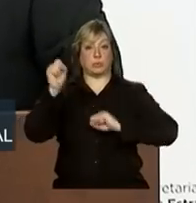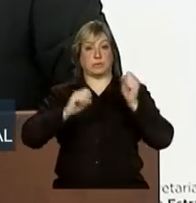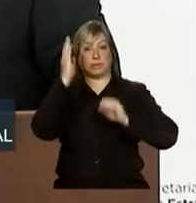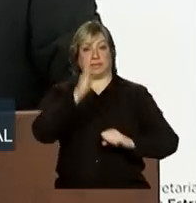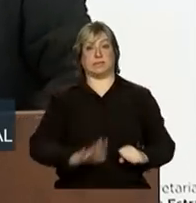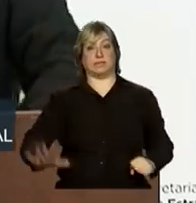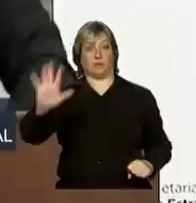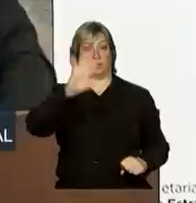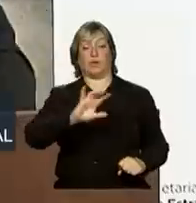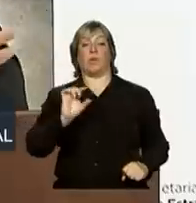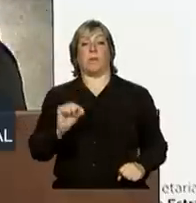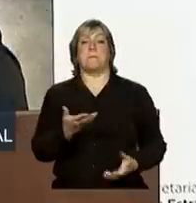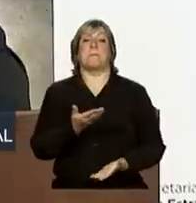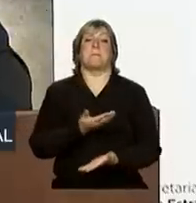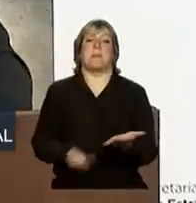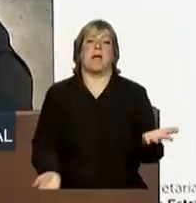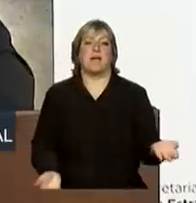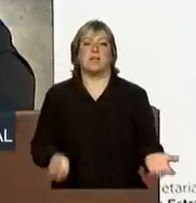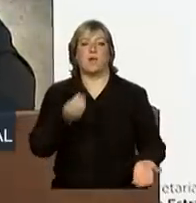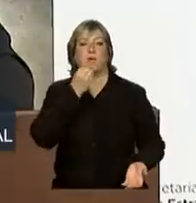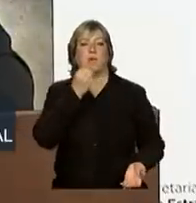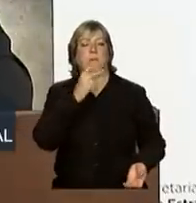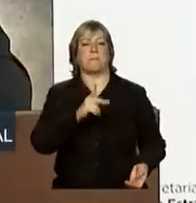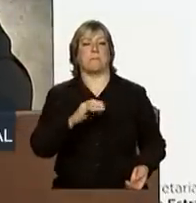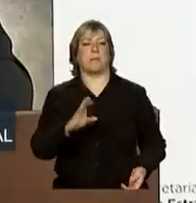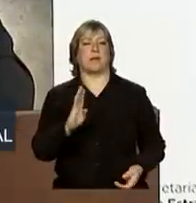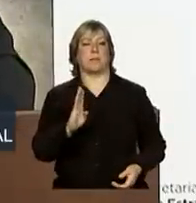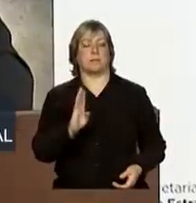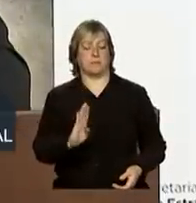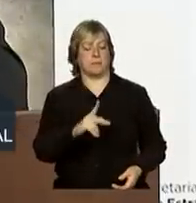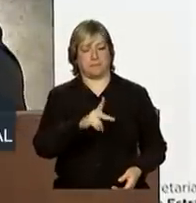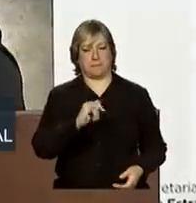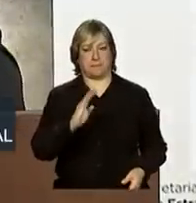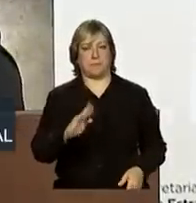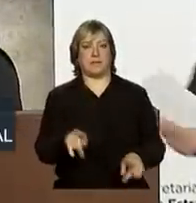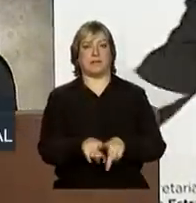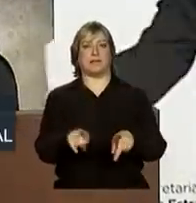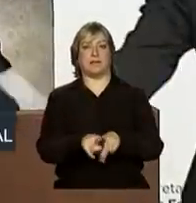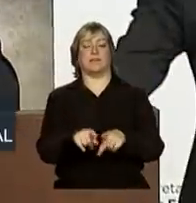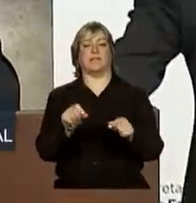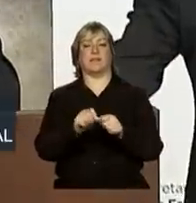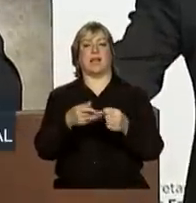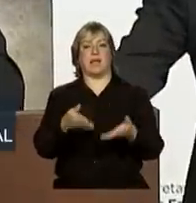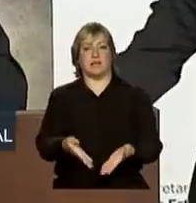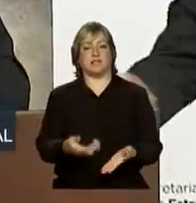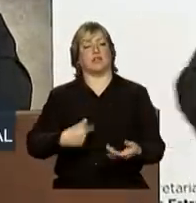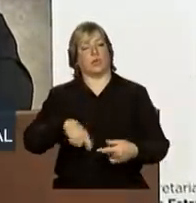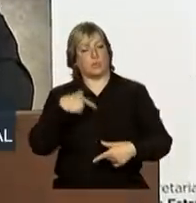perde espaço no PIB e produz esse fenômeno que devemos combater.